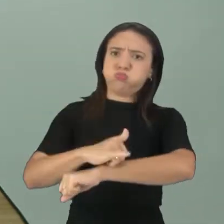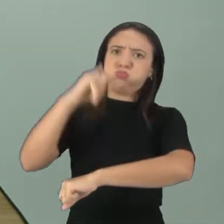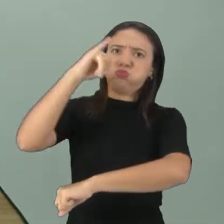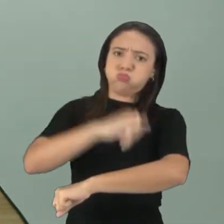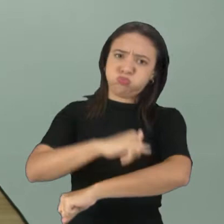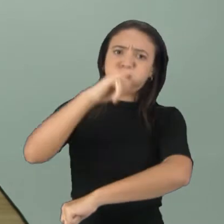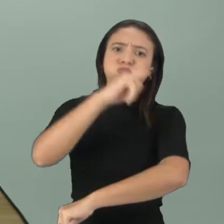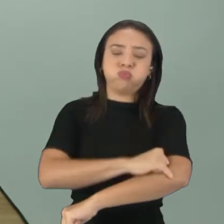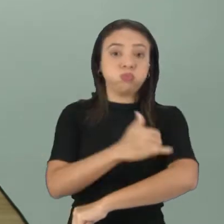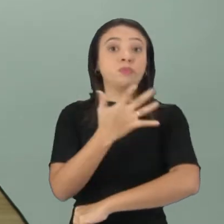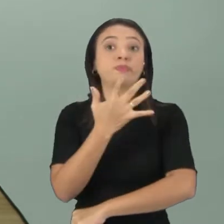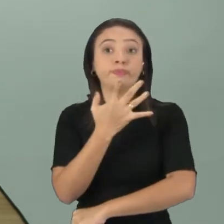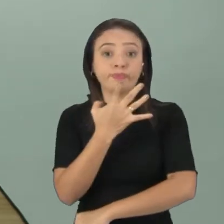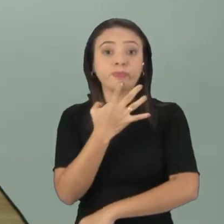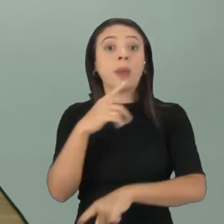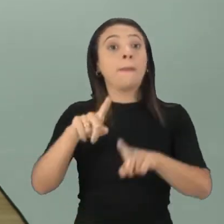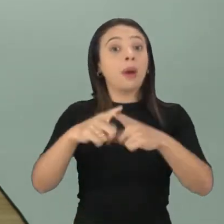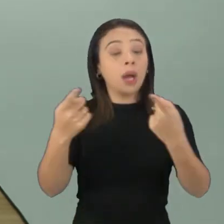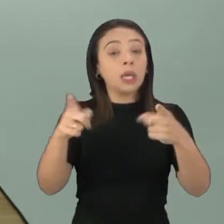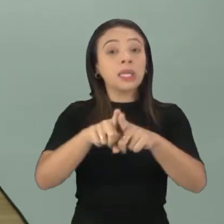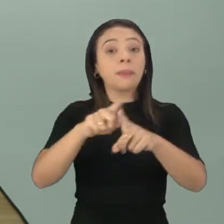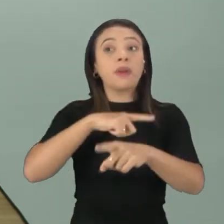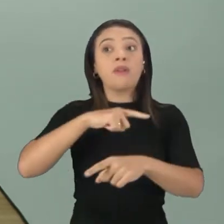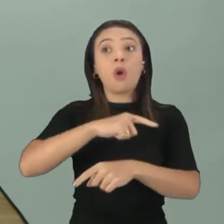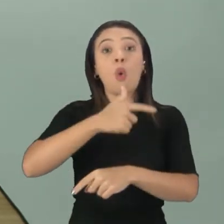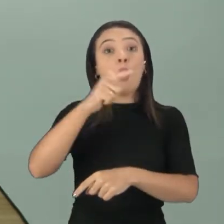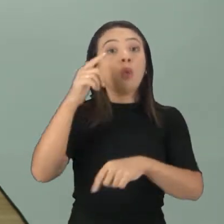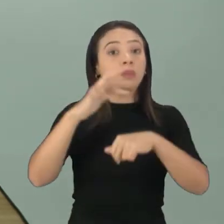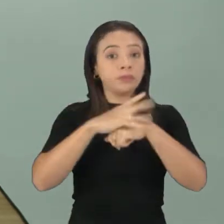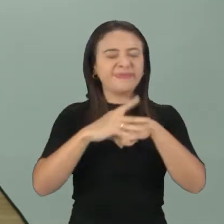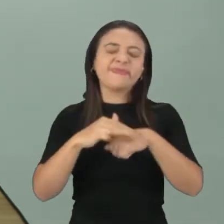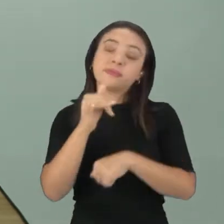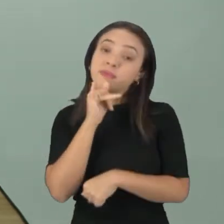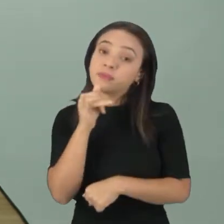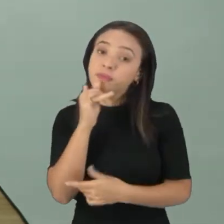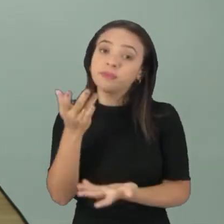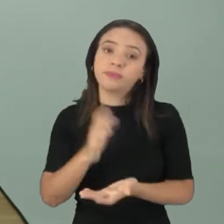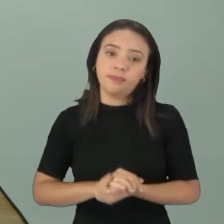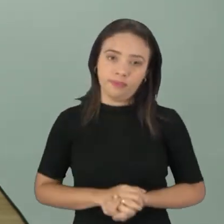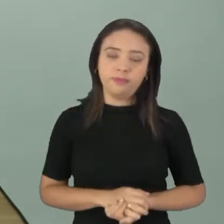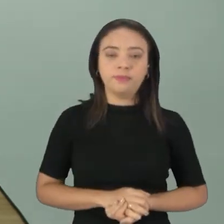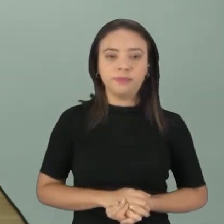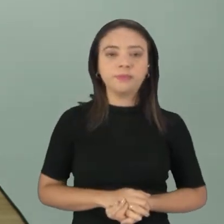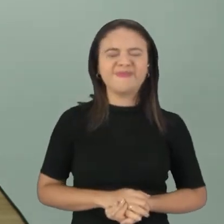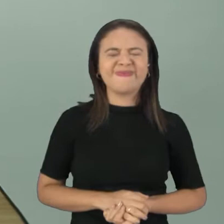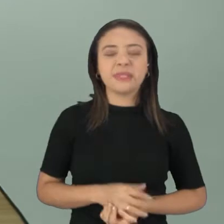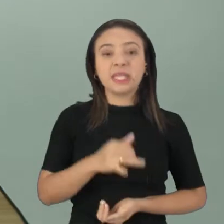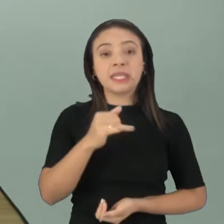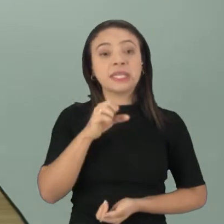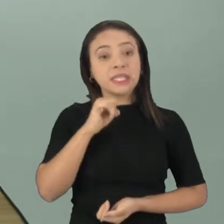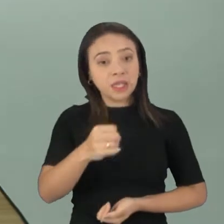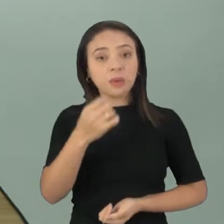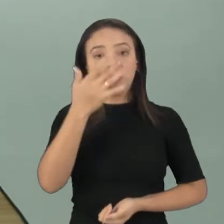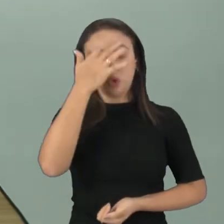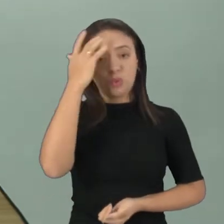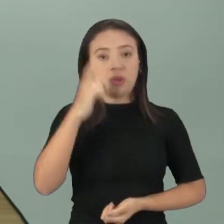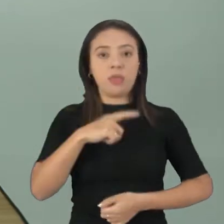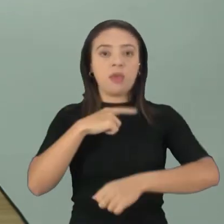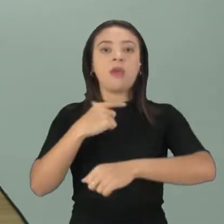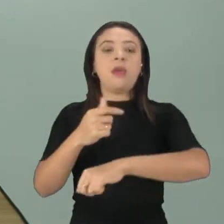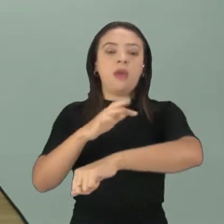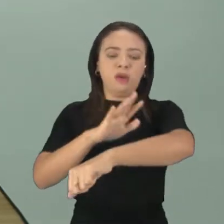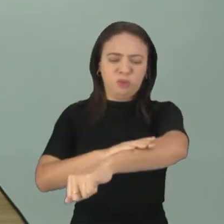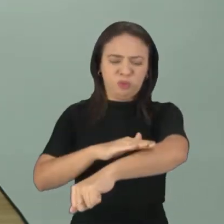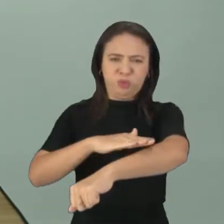obesidade é a mais conhecida, mas tem muitas outras. Por exemplo, para quem tem pressão alta, a doença